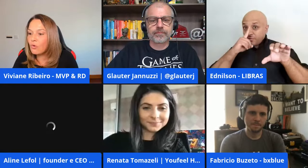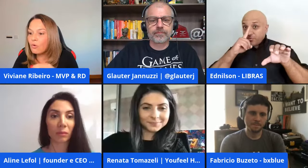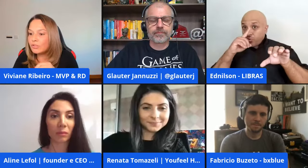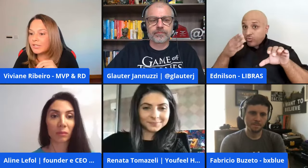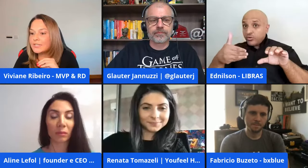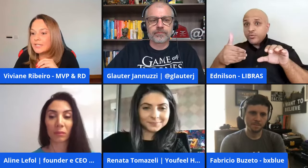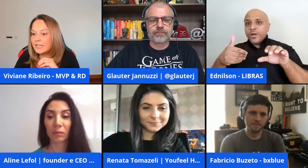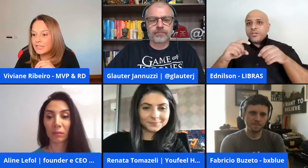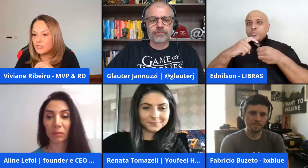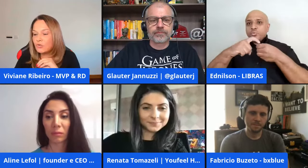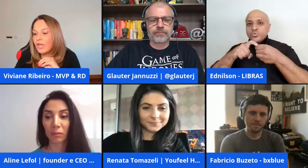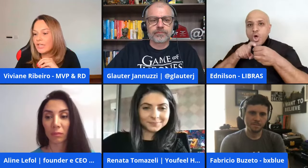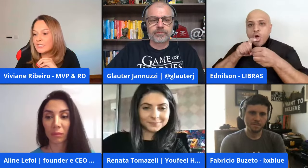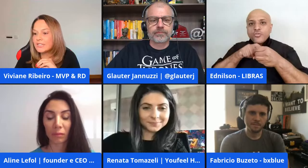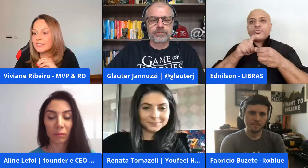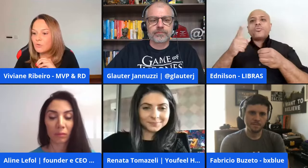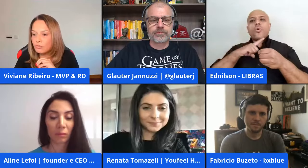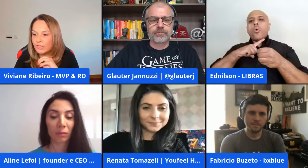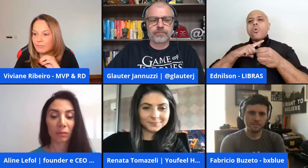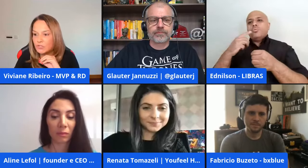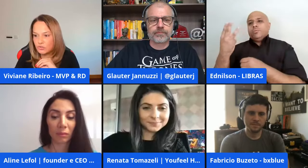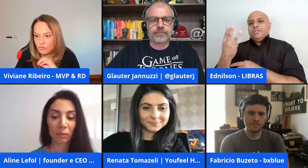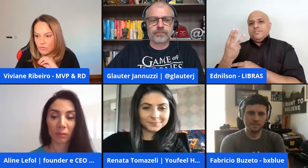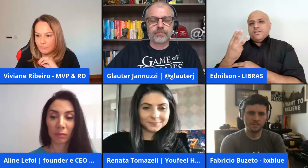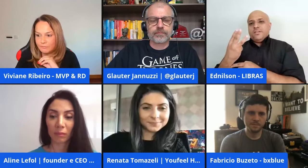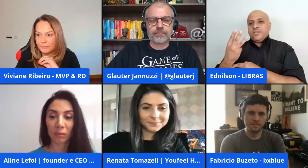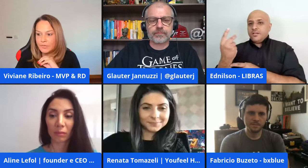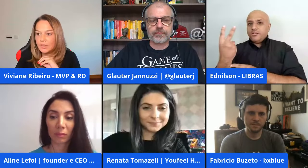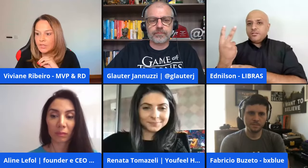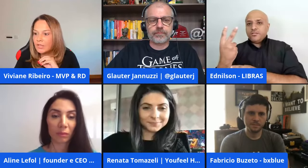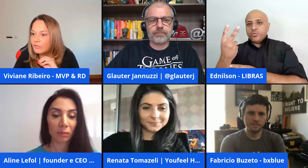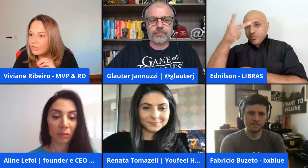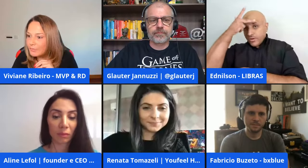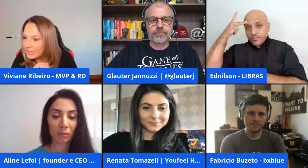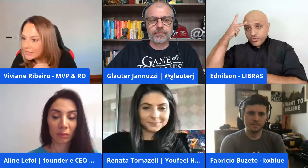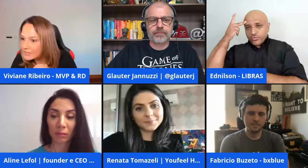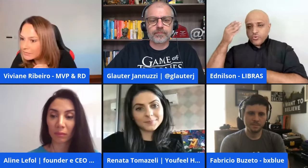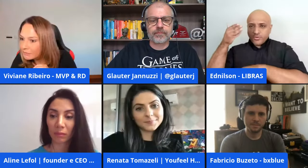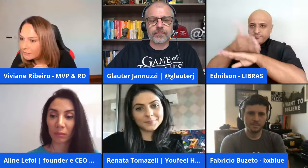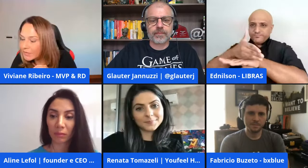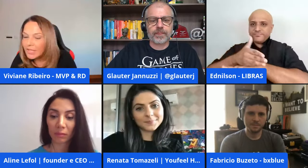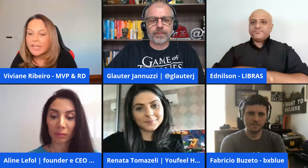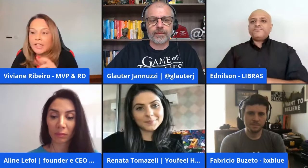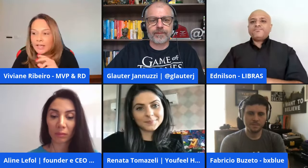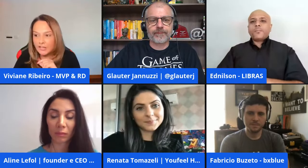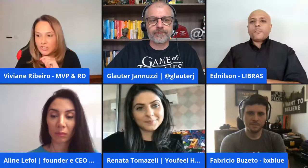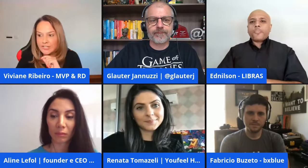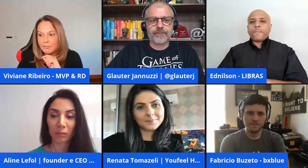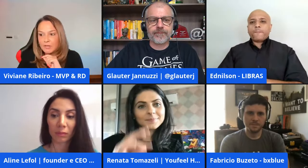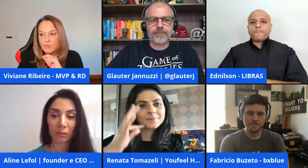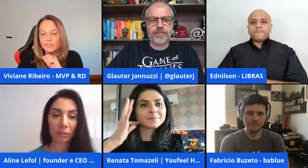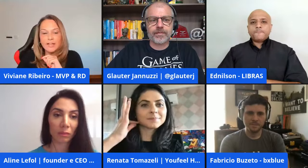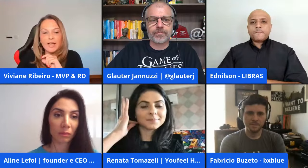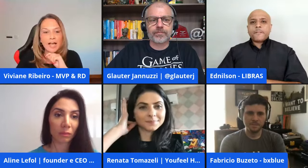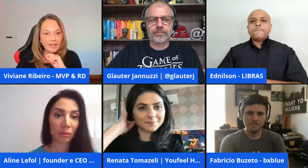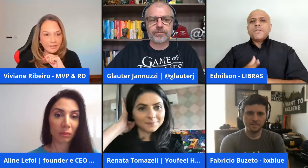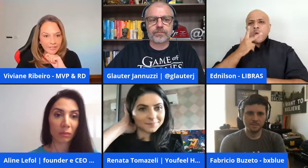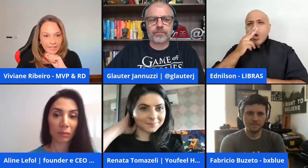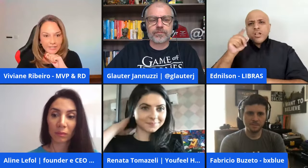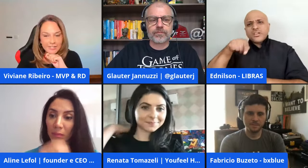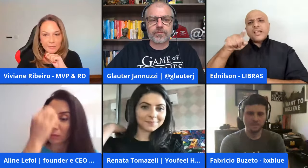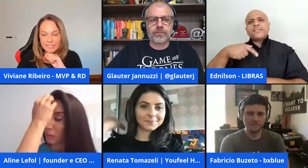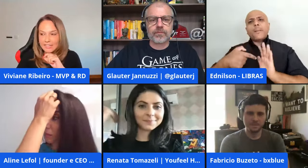sócio ou terceirizo essa segunda pessoa o mais acho que é essa pergunta